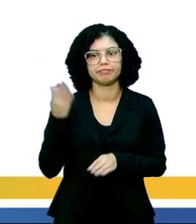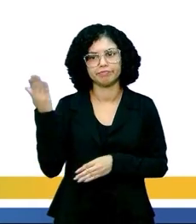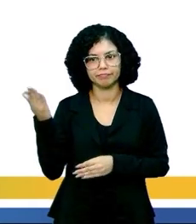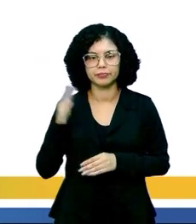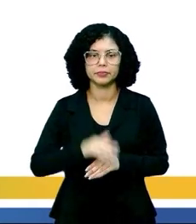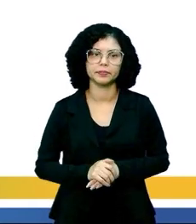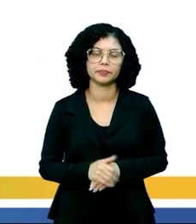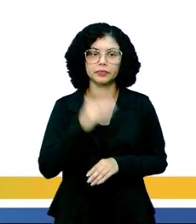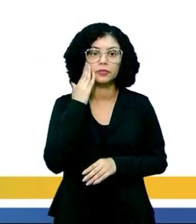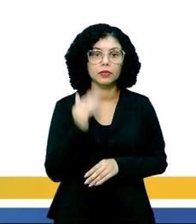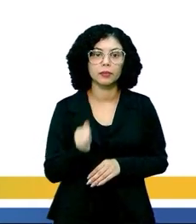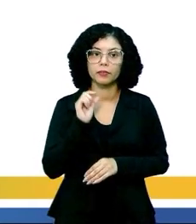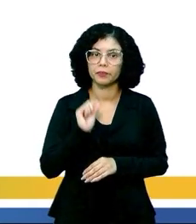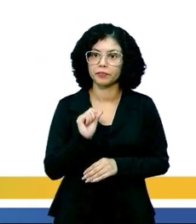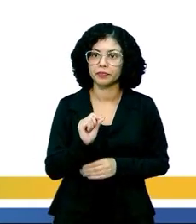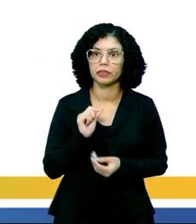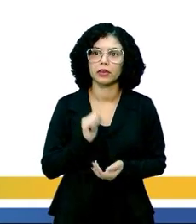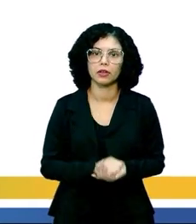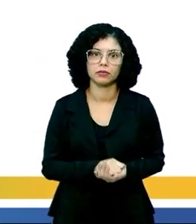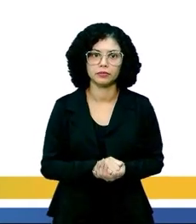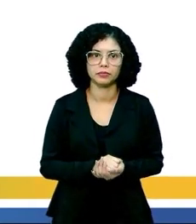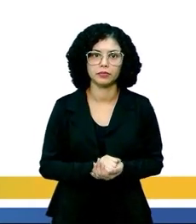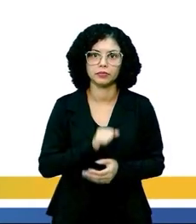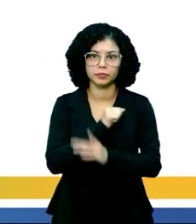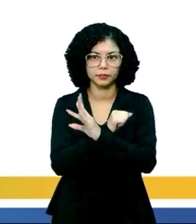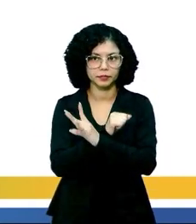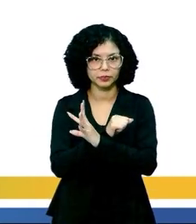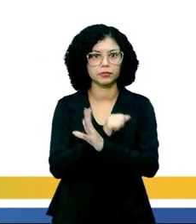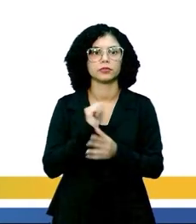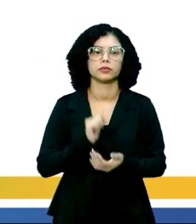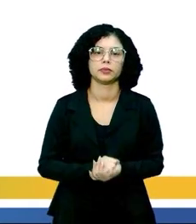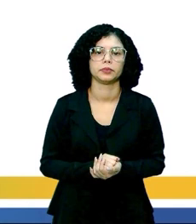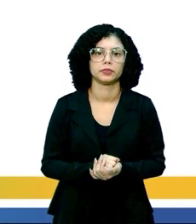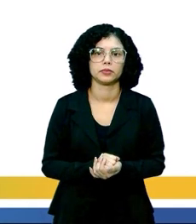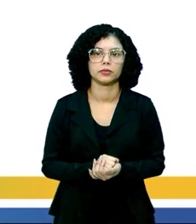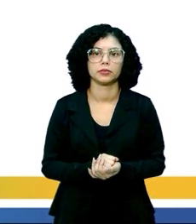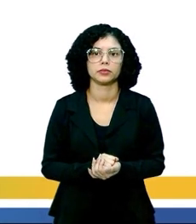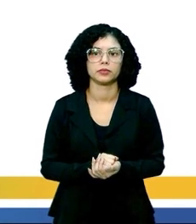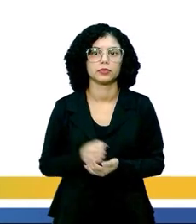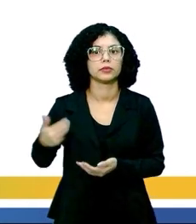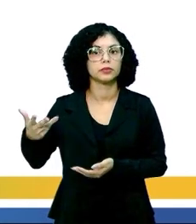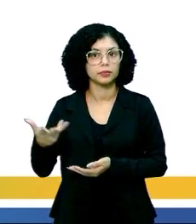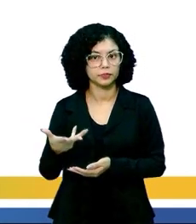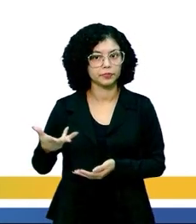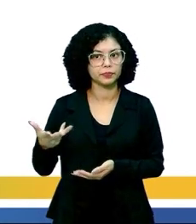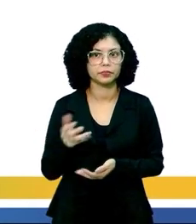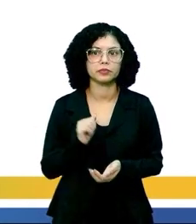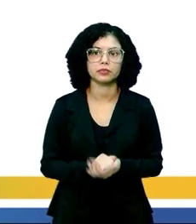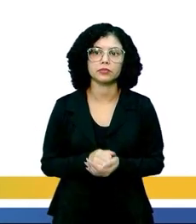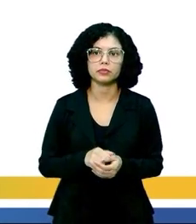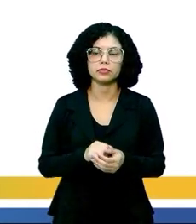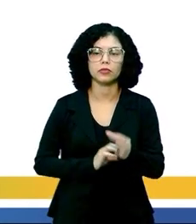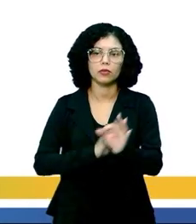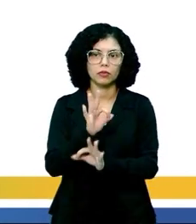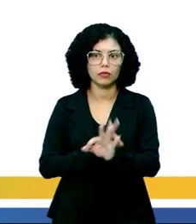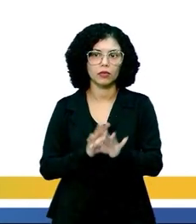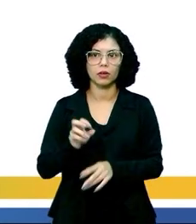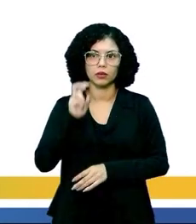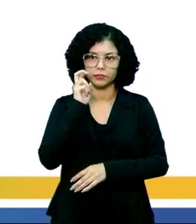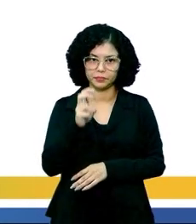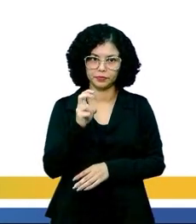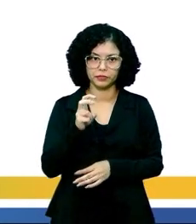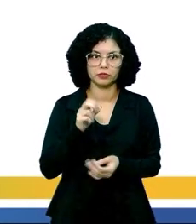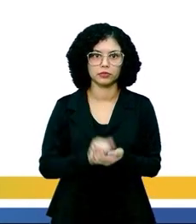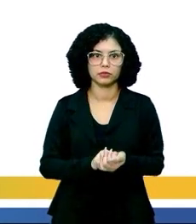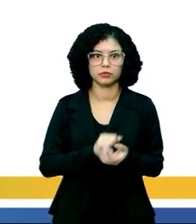Pessoal, sabendo que a digestão do estômago é ácida e no intestino é básica, ele monta cinco tubos de